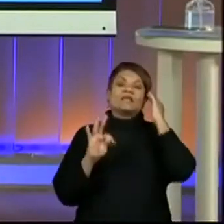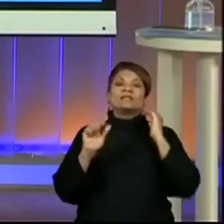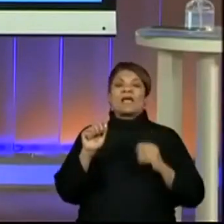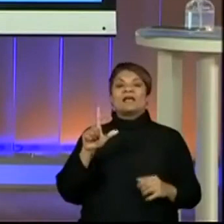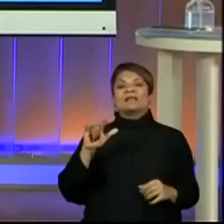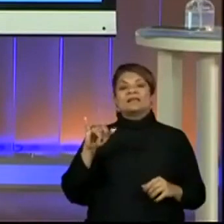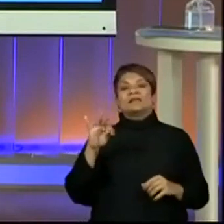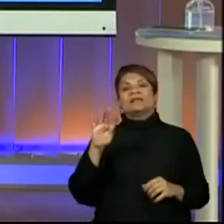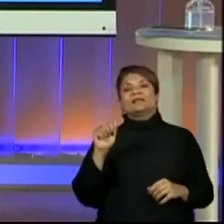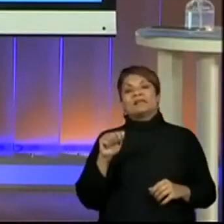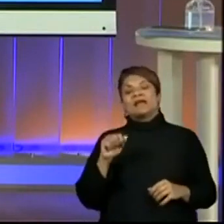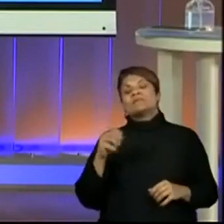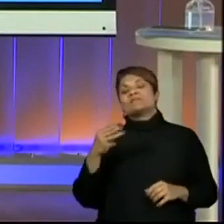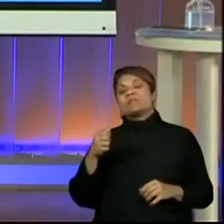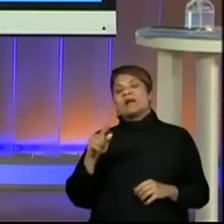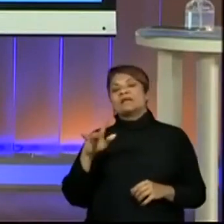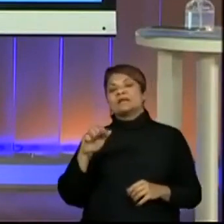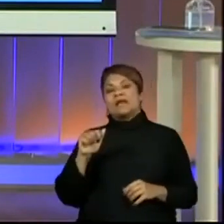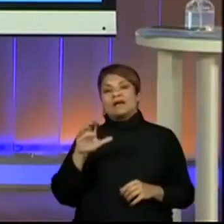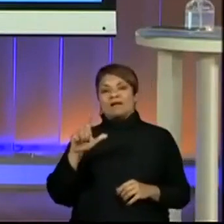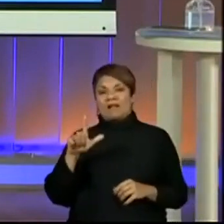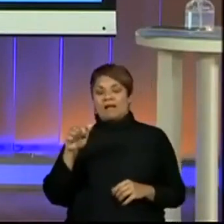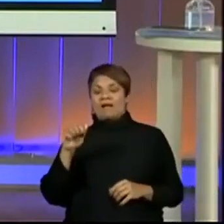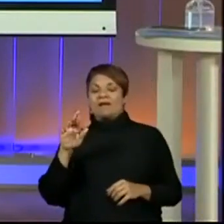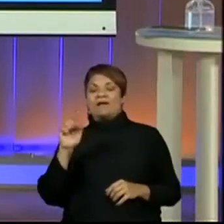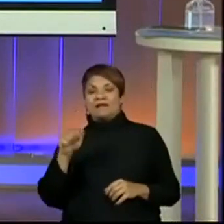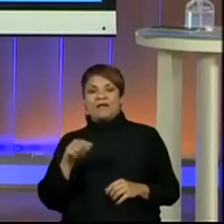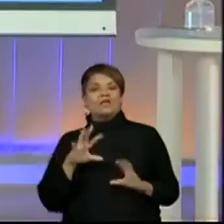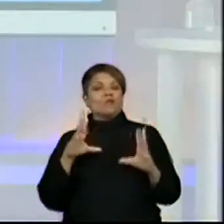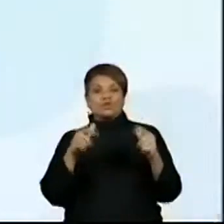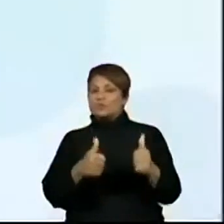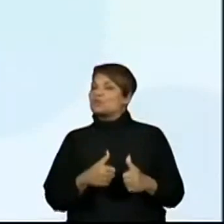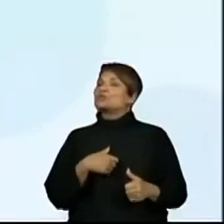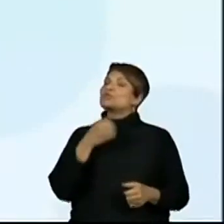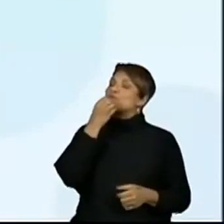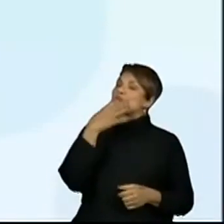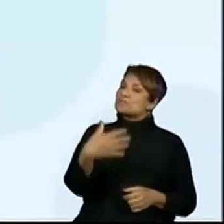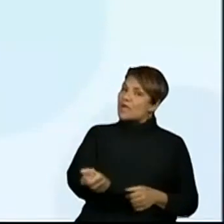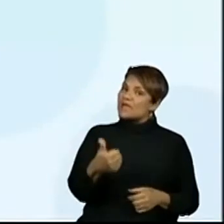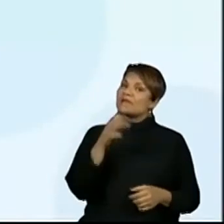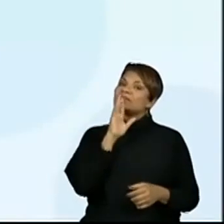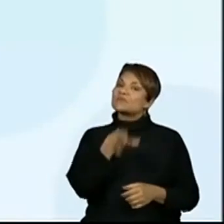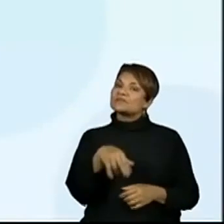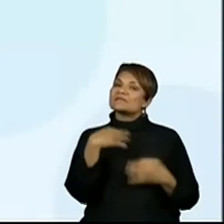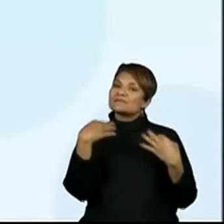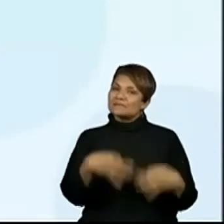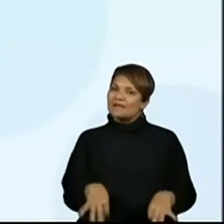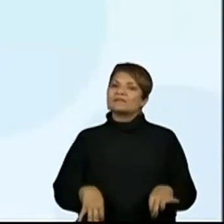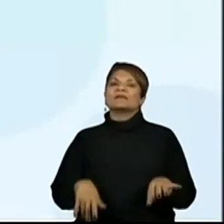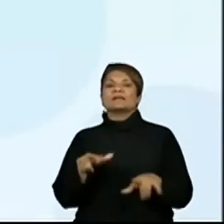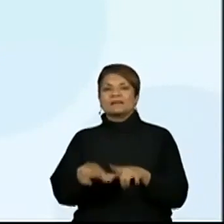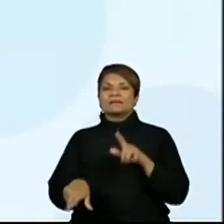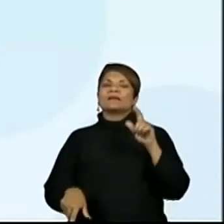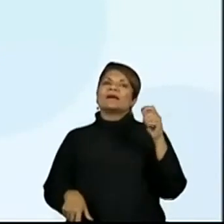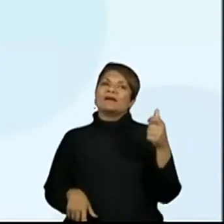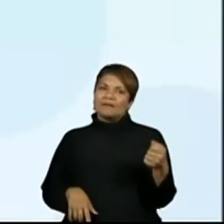João, Luiz, Maria Clara, Kathleen. Muito bem. Resposta certa. Letra A.